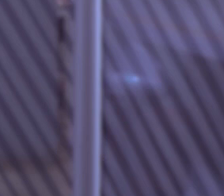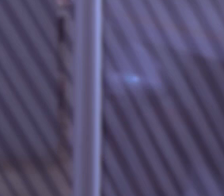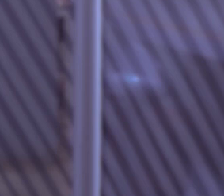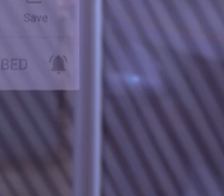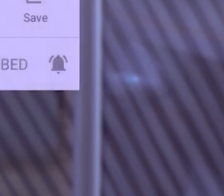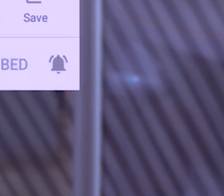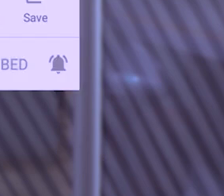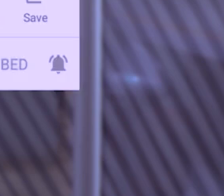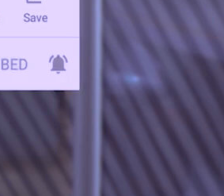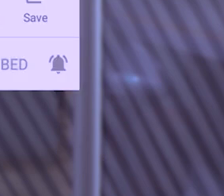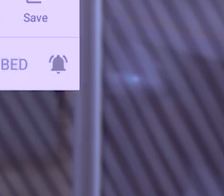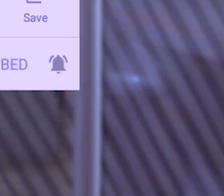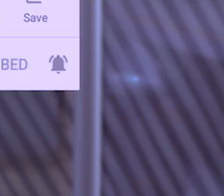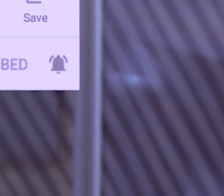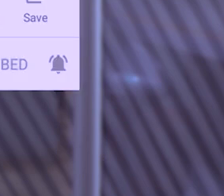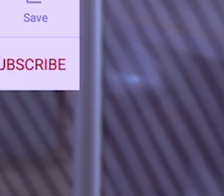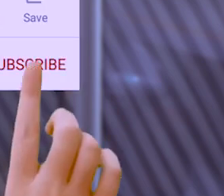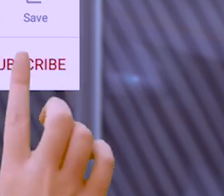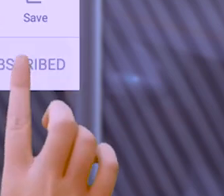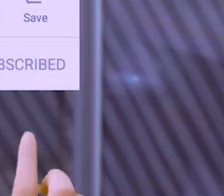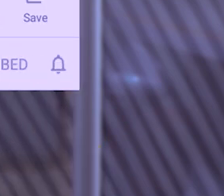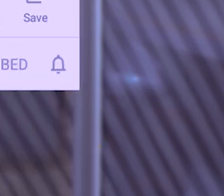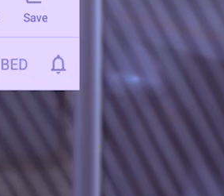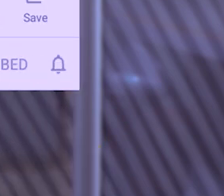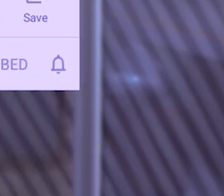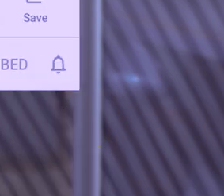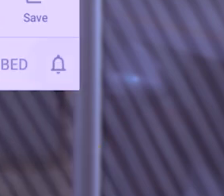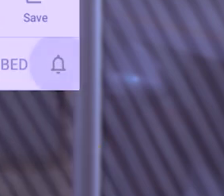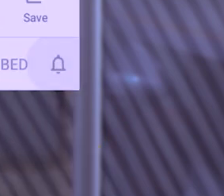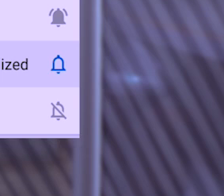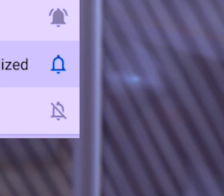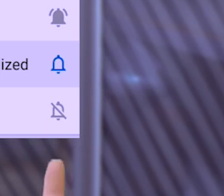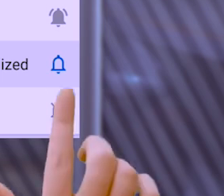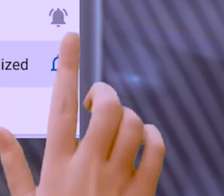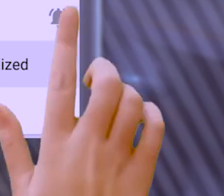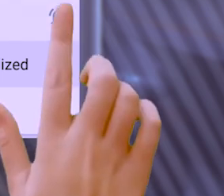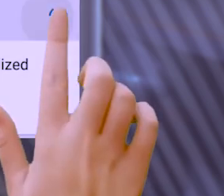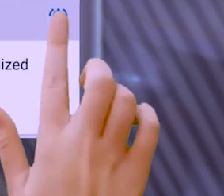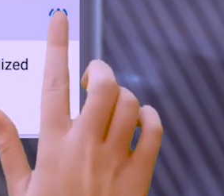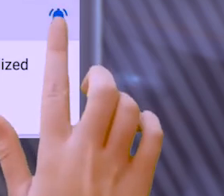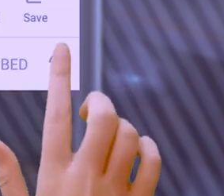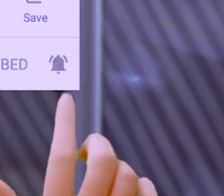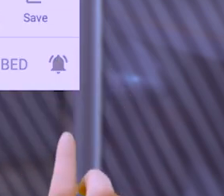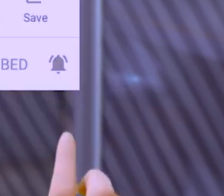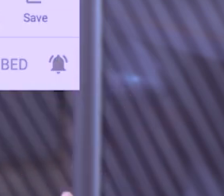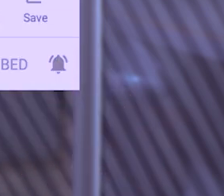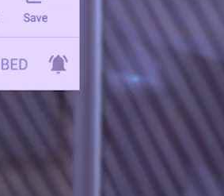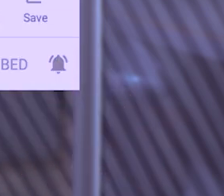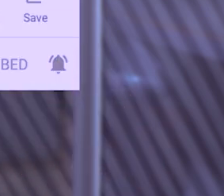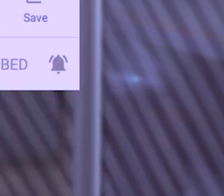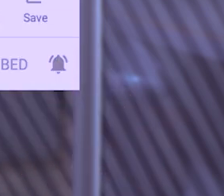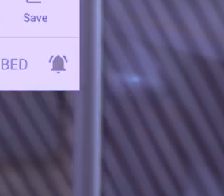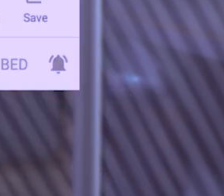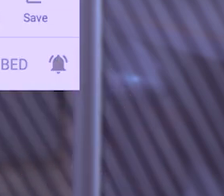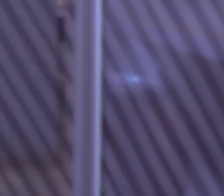Before you watch this video, don't forget to like and subscribe to Social Media Jemen TV and do not forget to press the notification button and to get